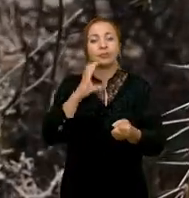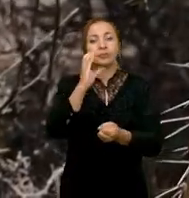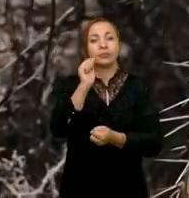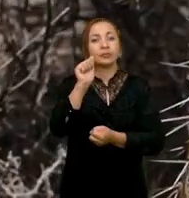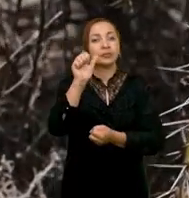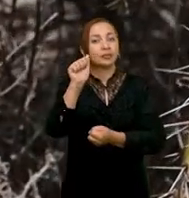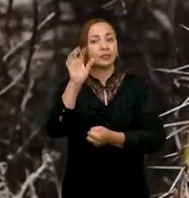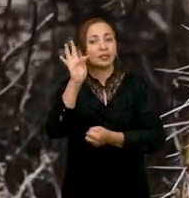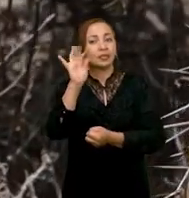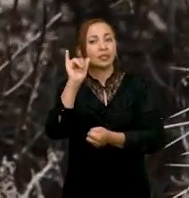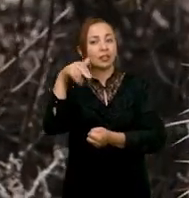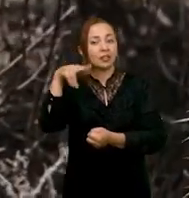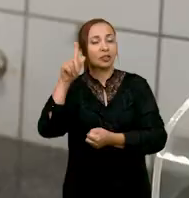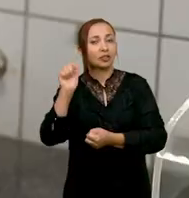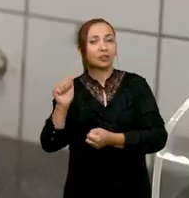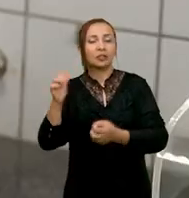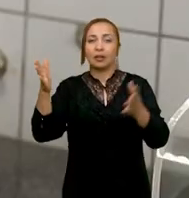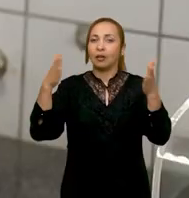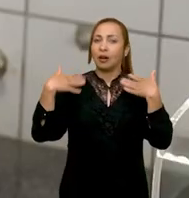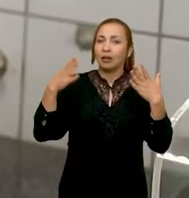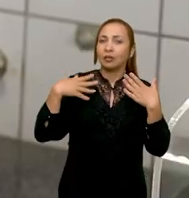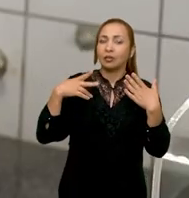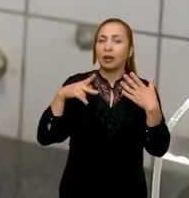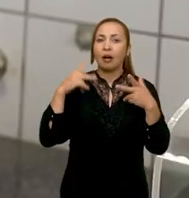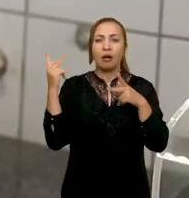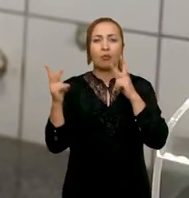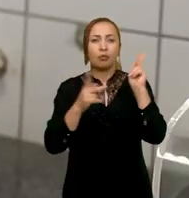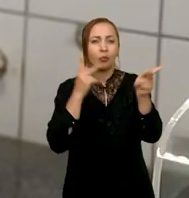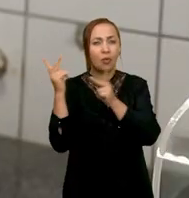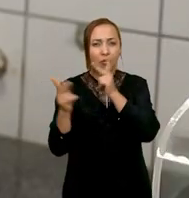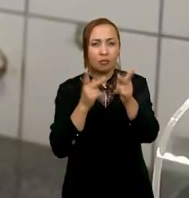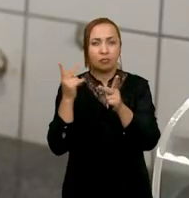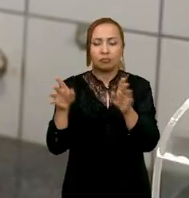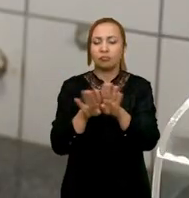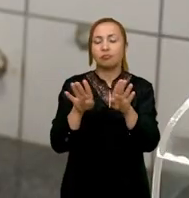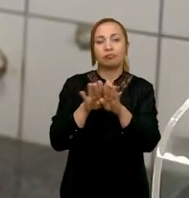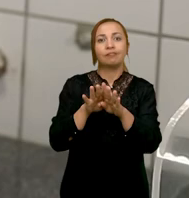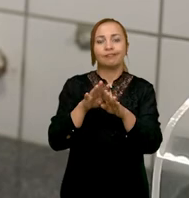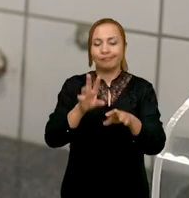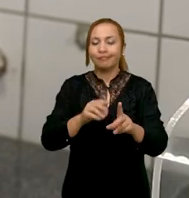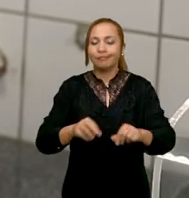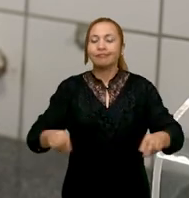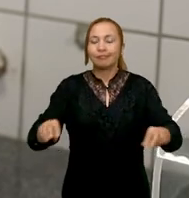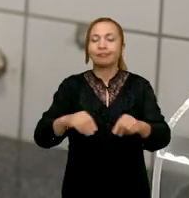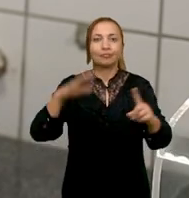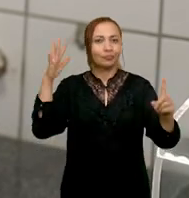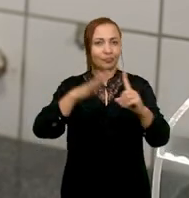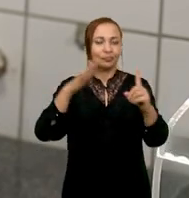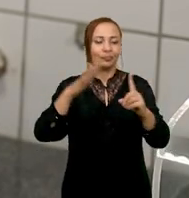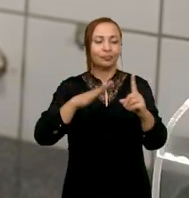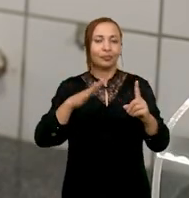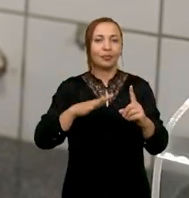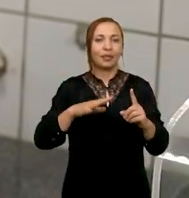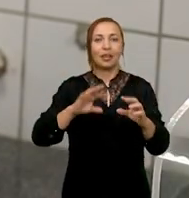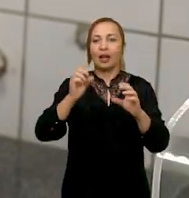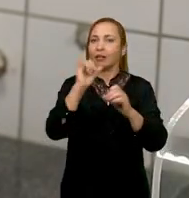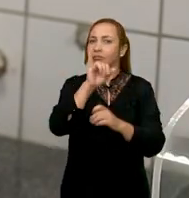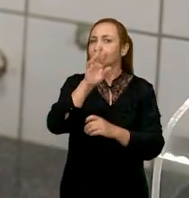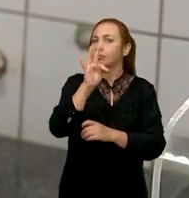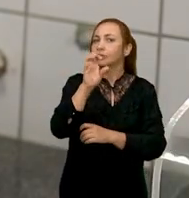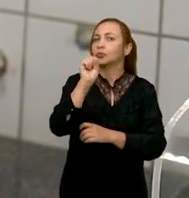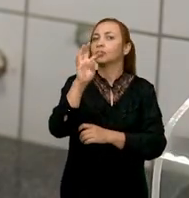caatinga. Então, a temperatura do ar, a umidade relativa do ar e também o déficit do solo influenciam nessa razão